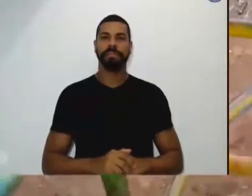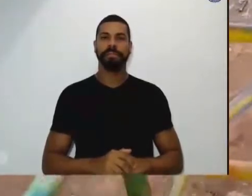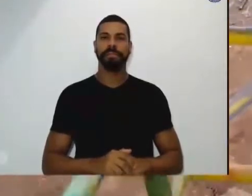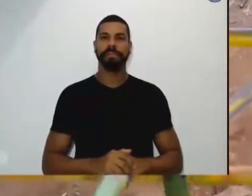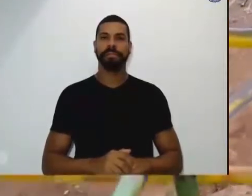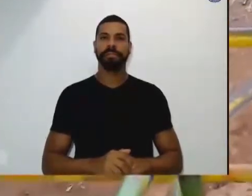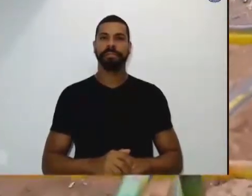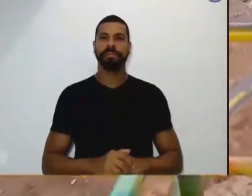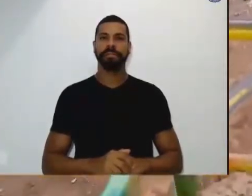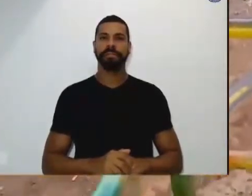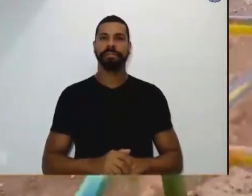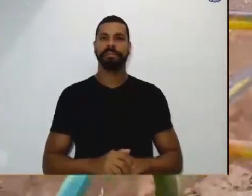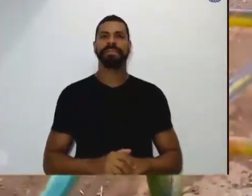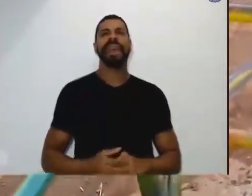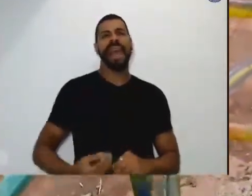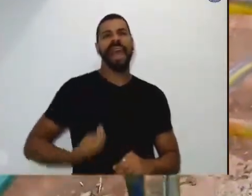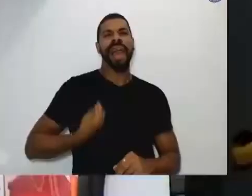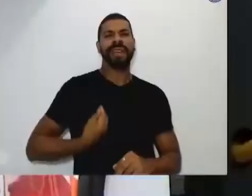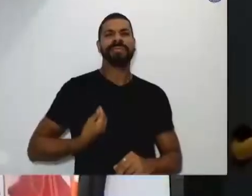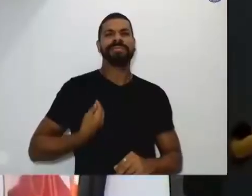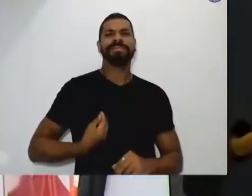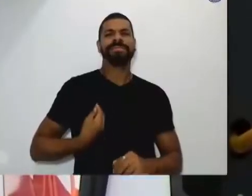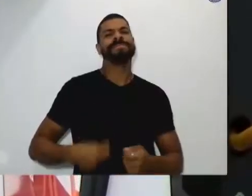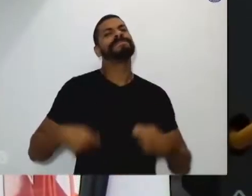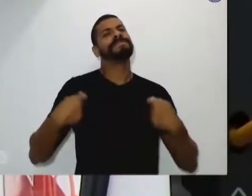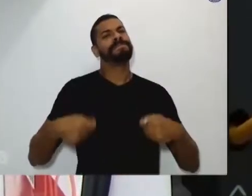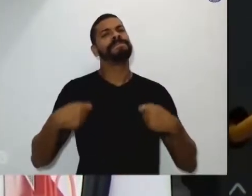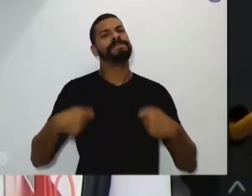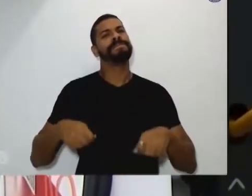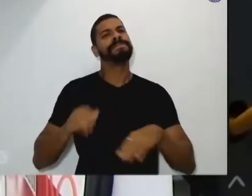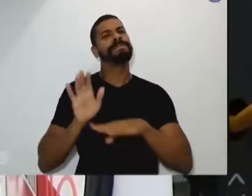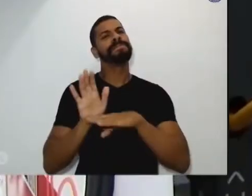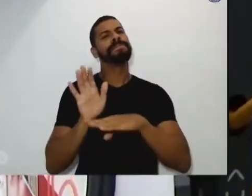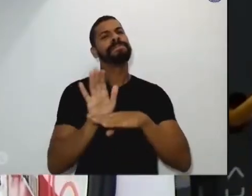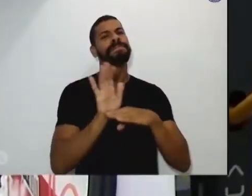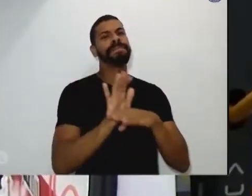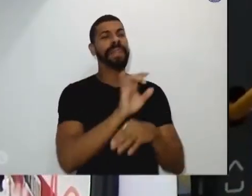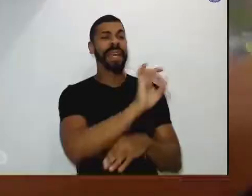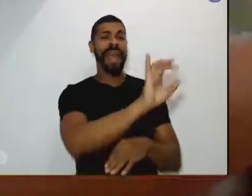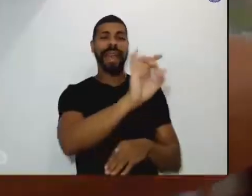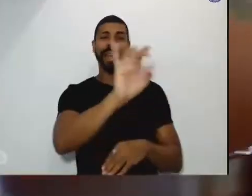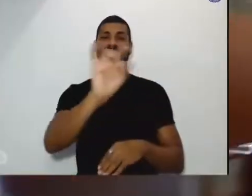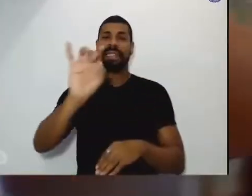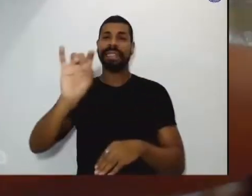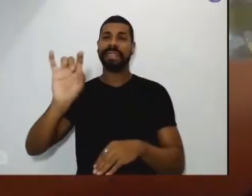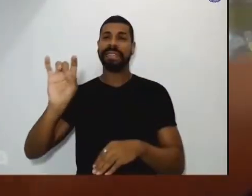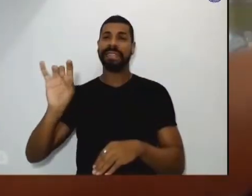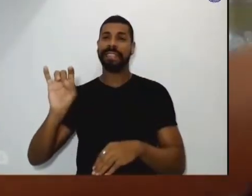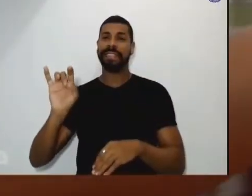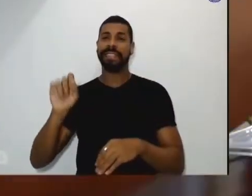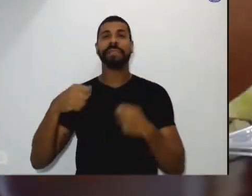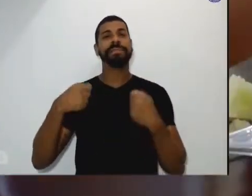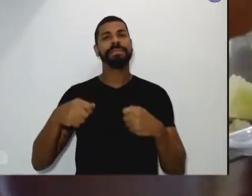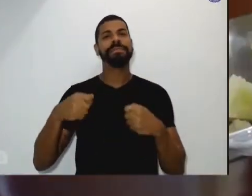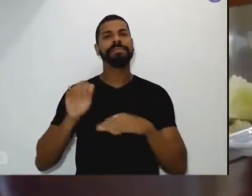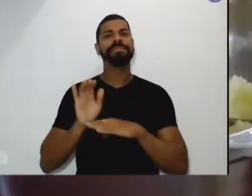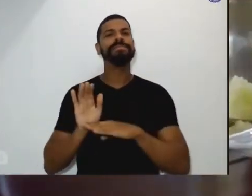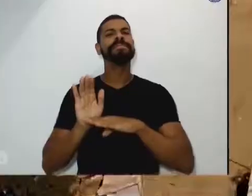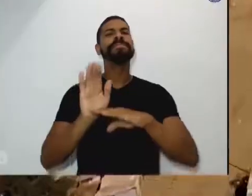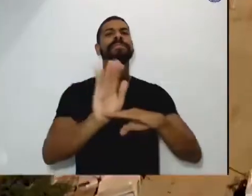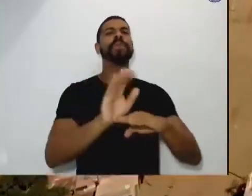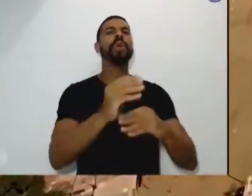A vida necessita de cuidados e cada um de nós é convidado a ser partilha, ser fraterno através de ações